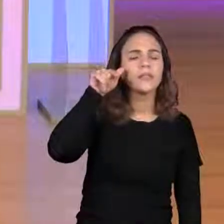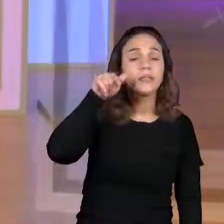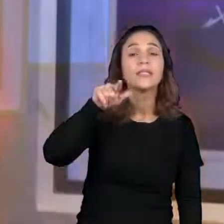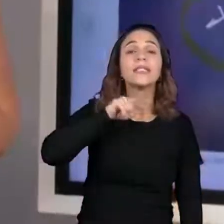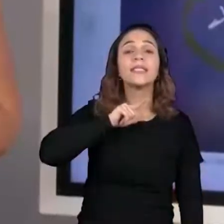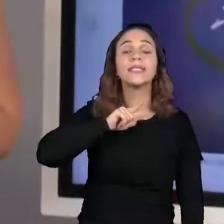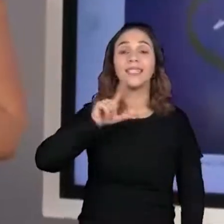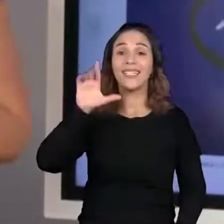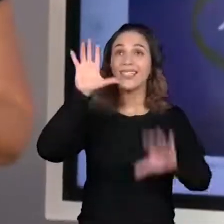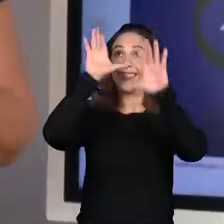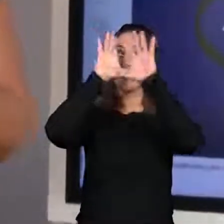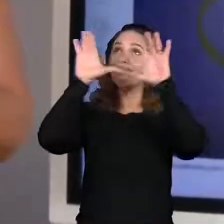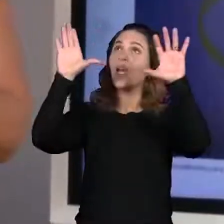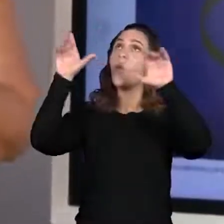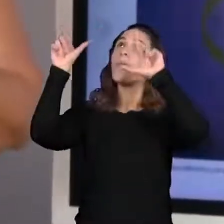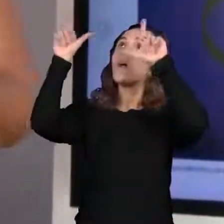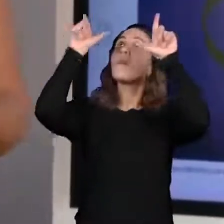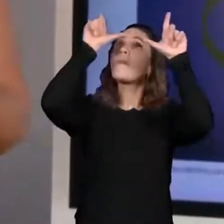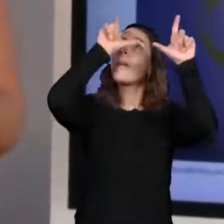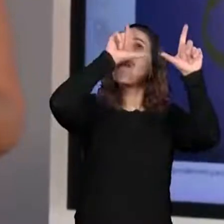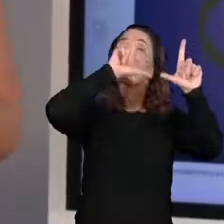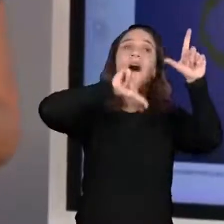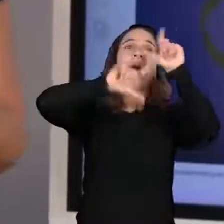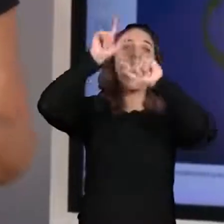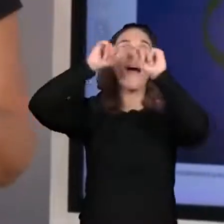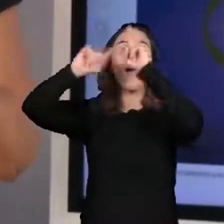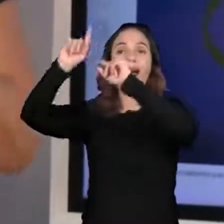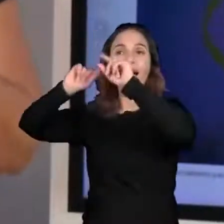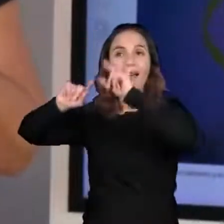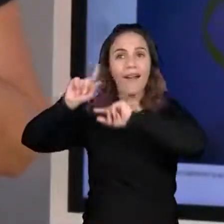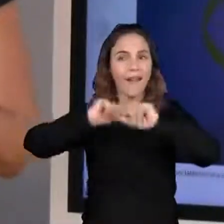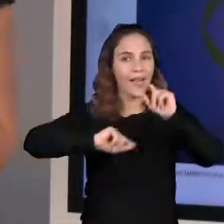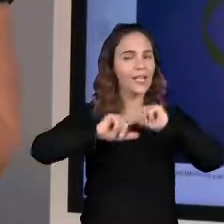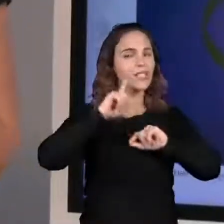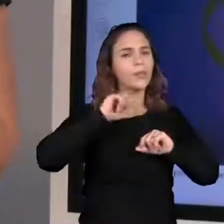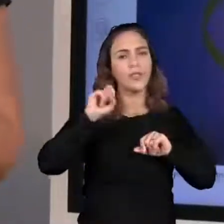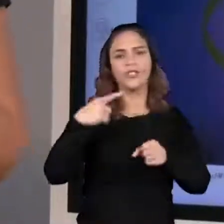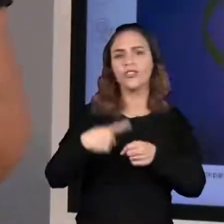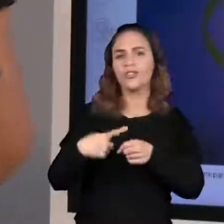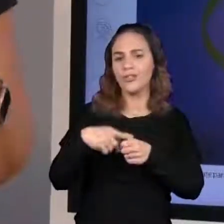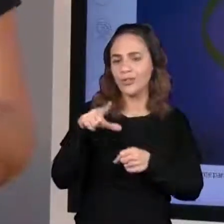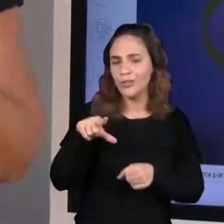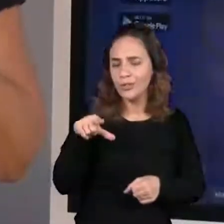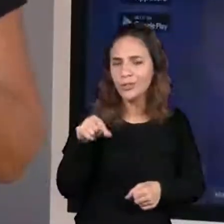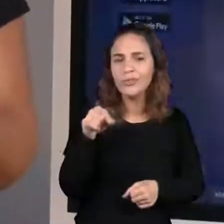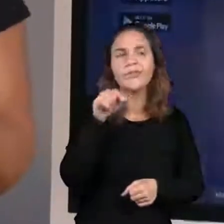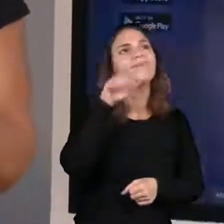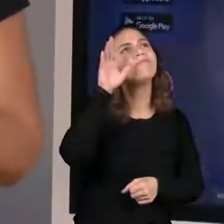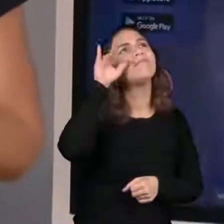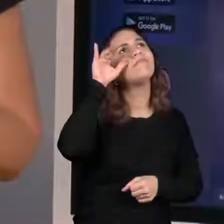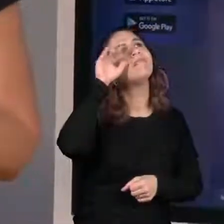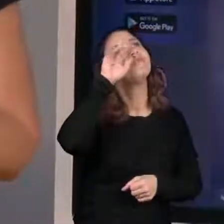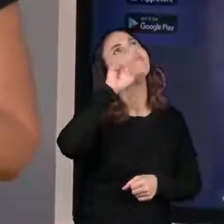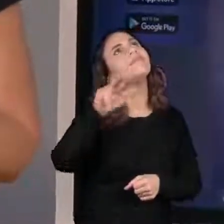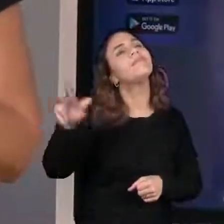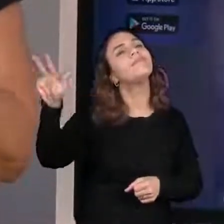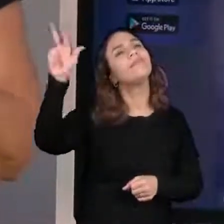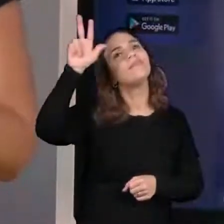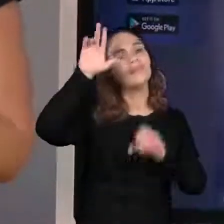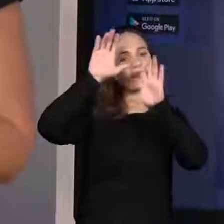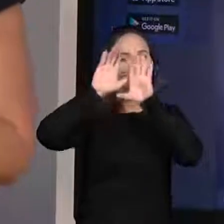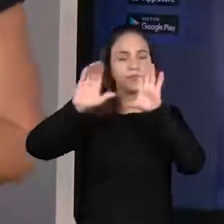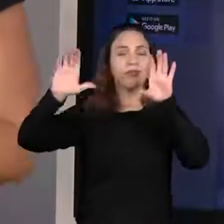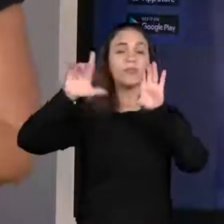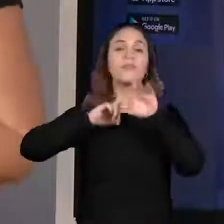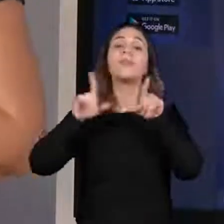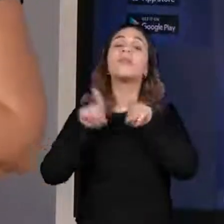constelações no céu, tá? Podem escolher a cidade, observar as diferentes constelações e